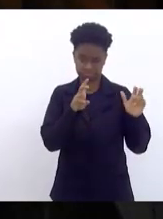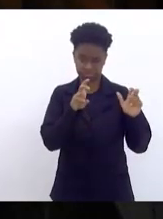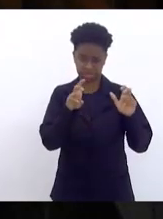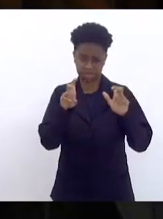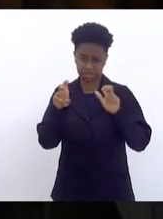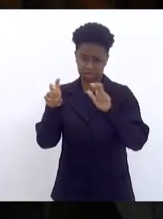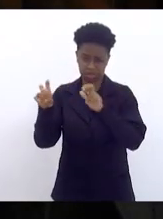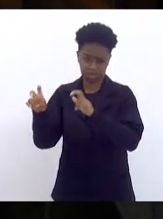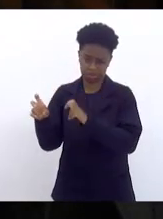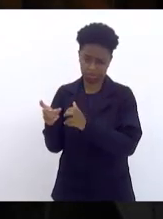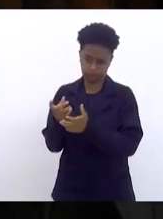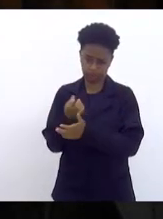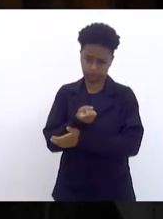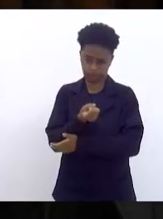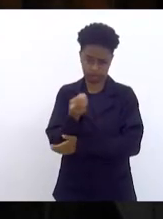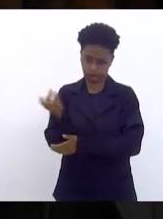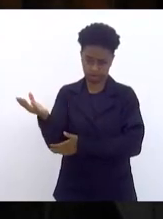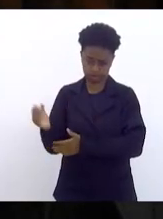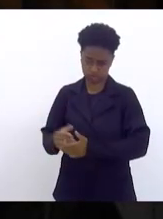inúmeros.